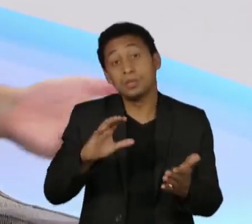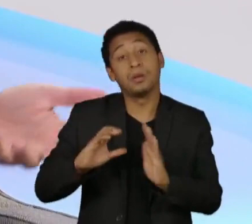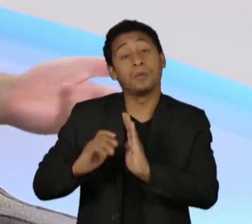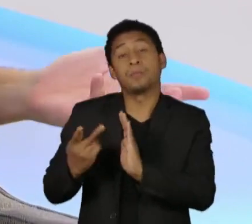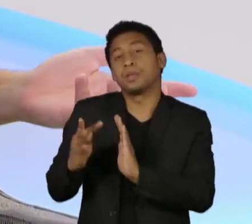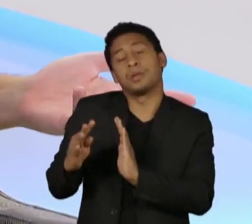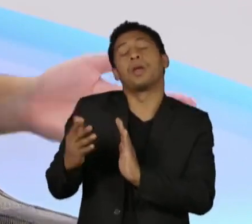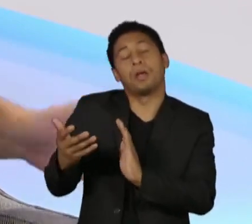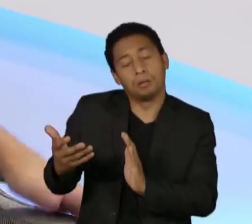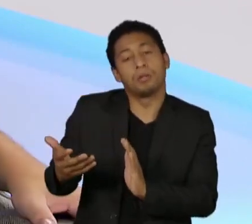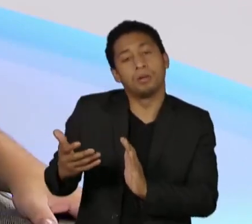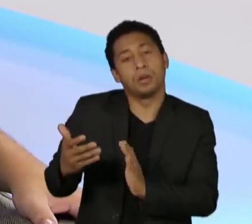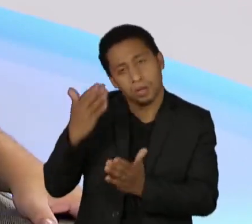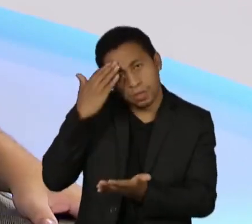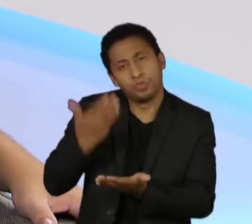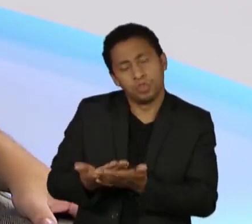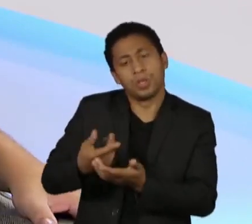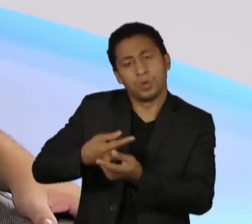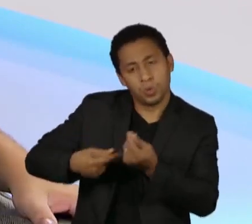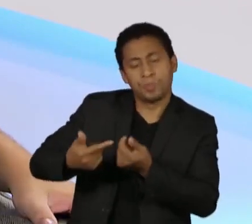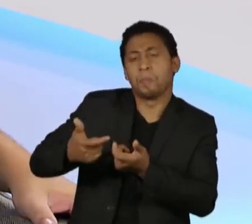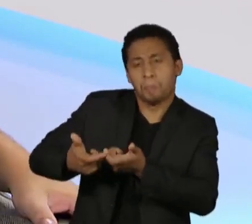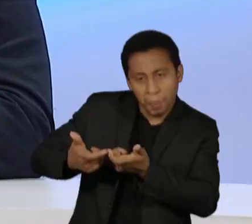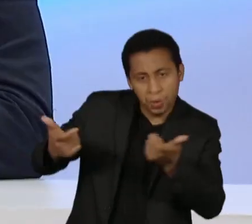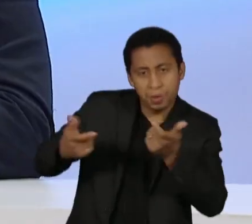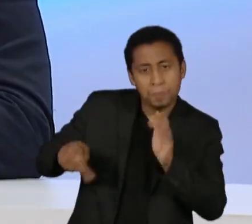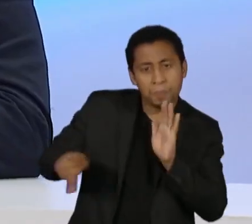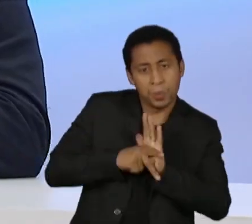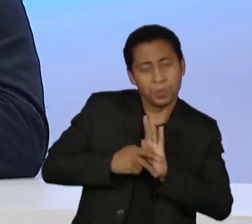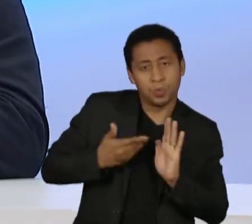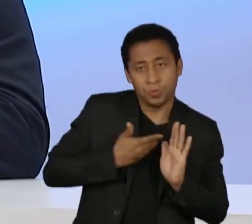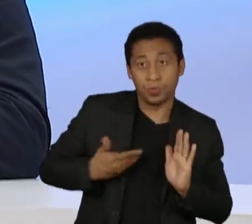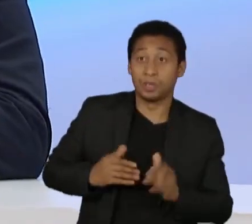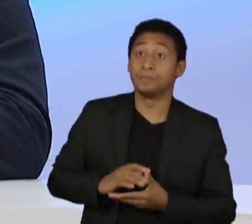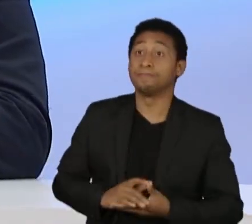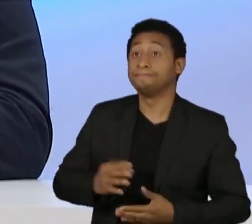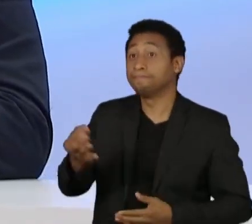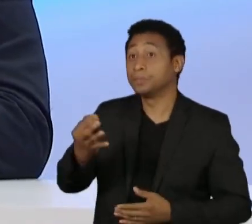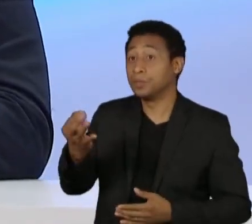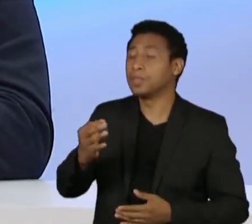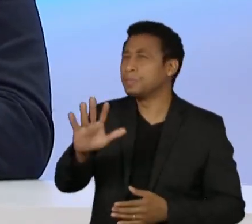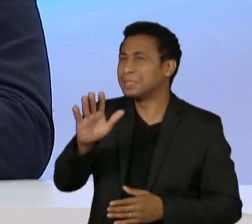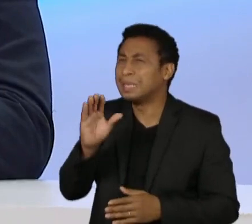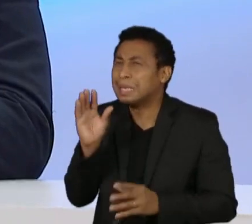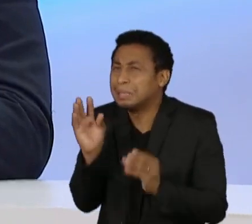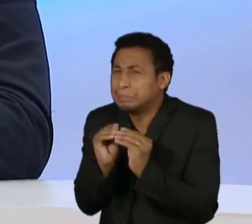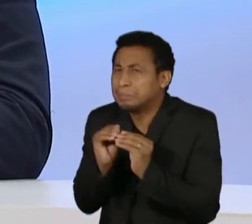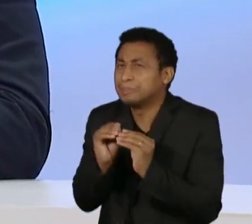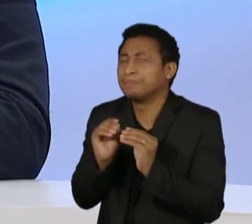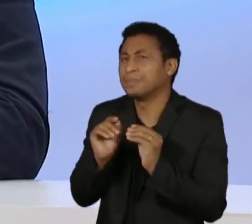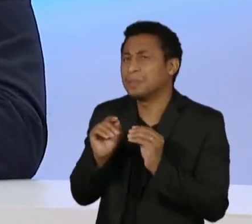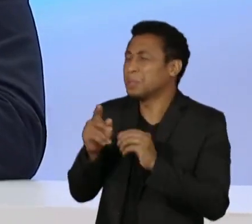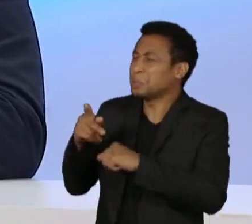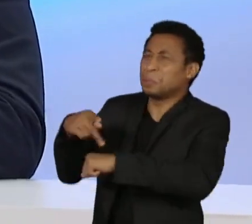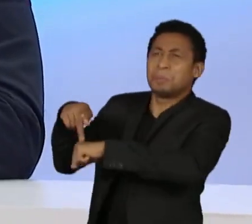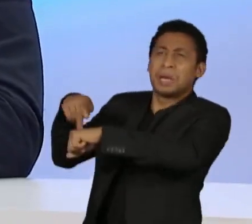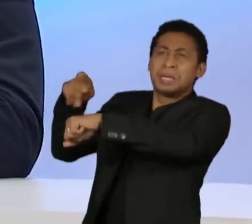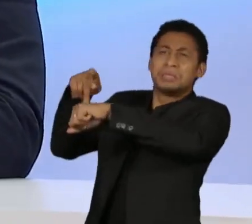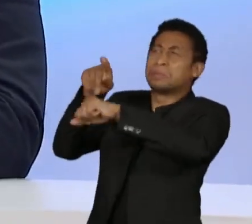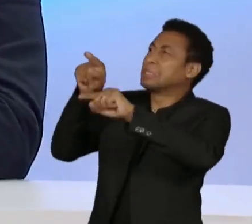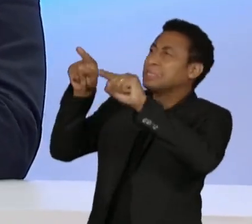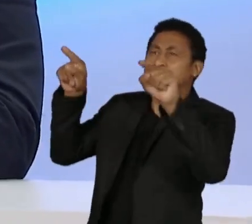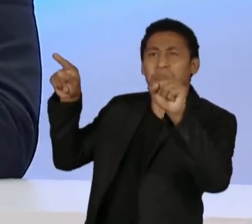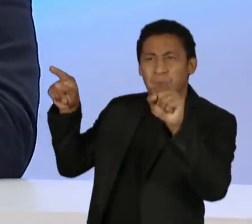PT defende uma participação maior do Estado na economia mesmo. Isso, perfeito, Só muito breve. Mas tem opção, muitos países tomam essa opção, é de manter